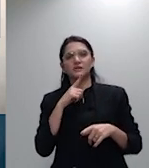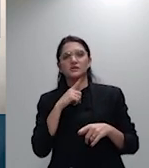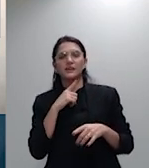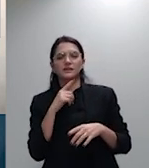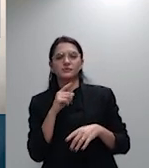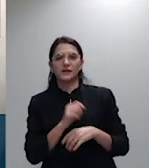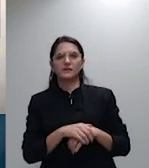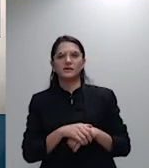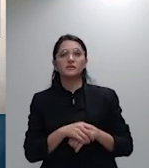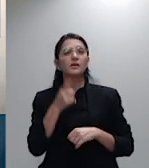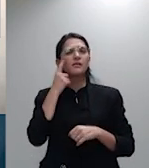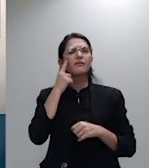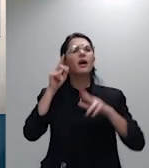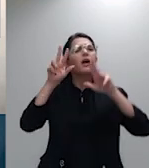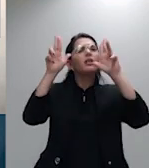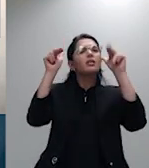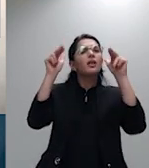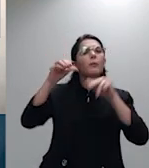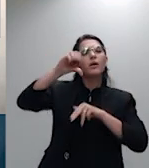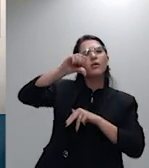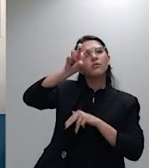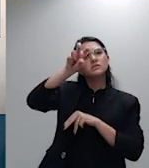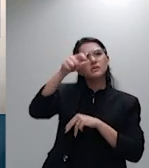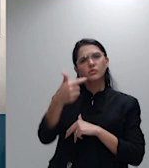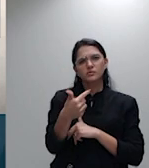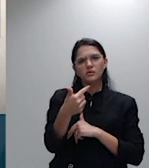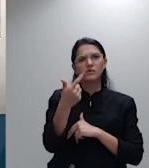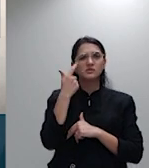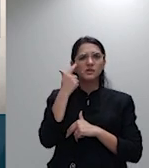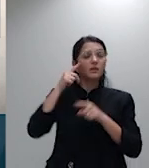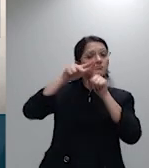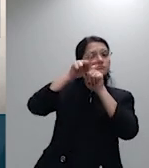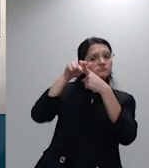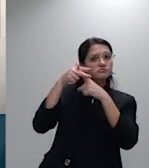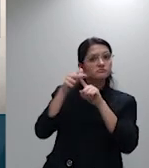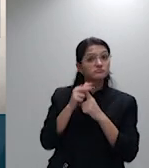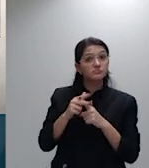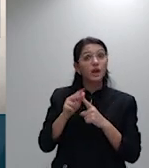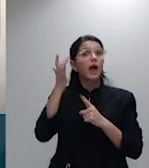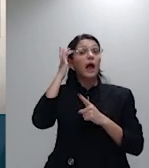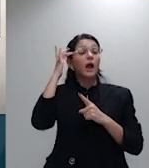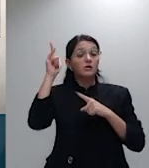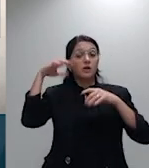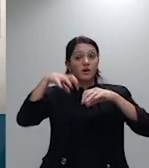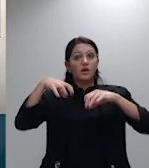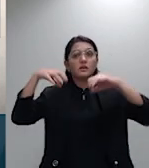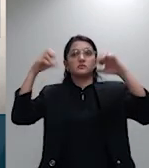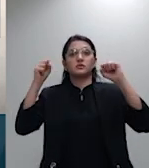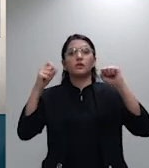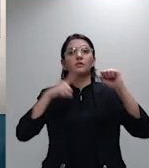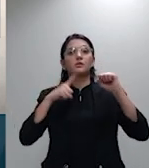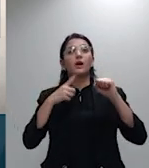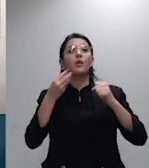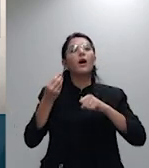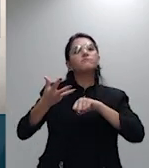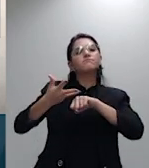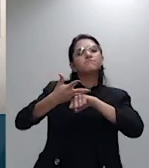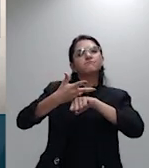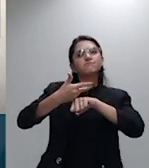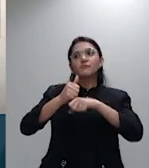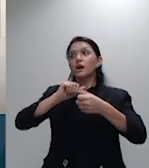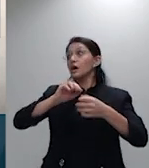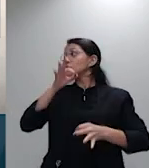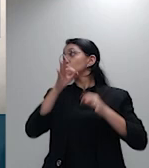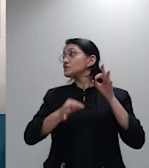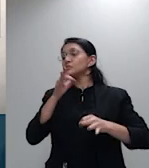952 eu acredito que o STJ está diante de uma oportunidade de aperfeiçoar o que foi julgado no tema 952 as operadoras